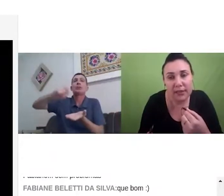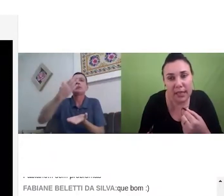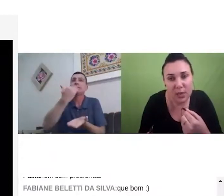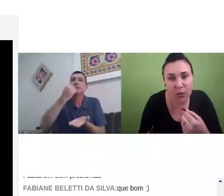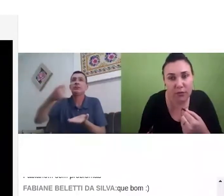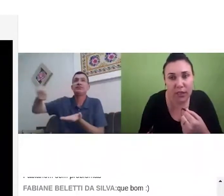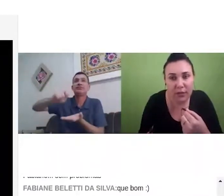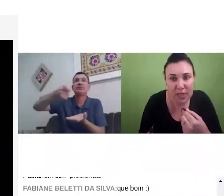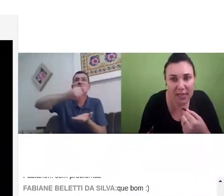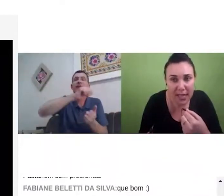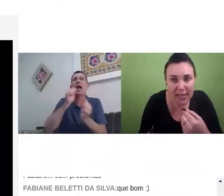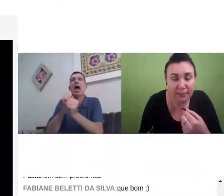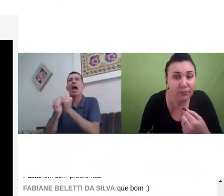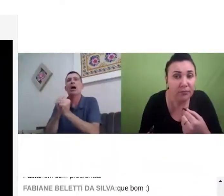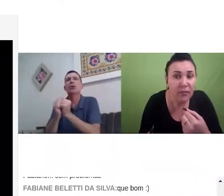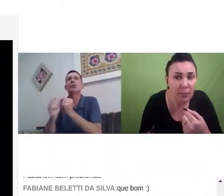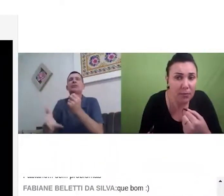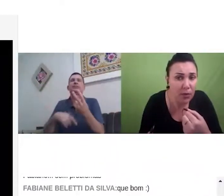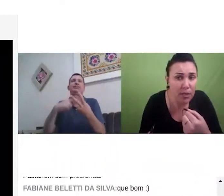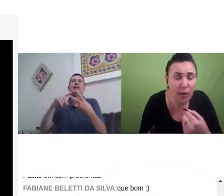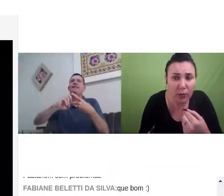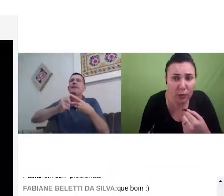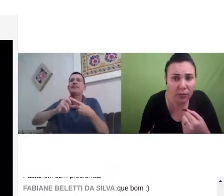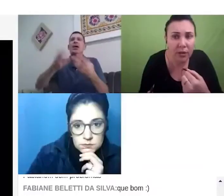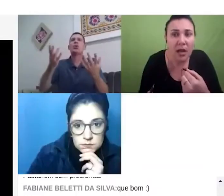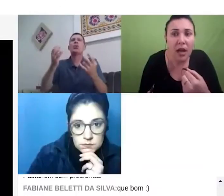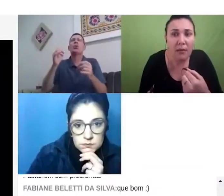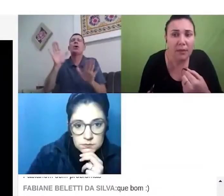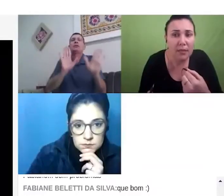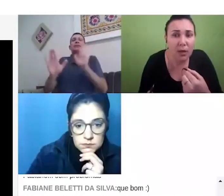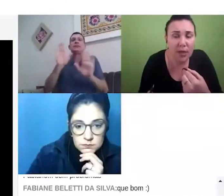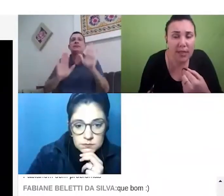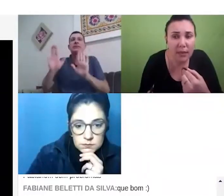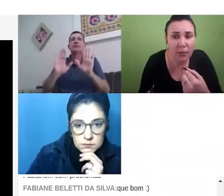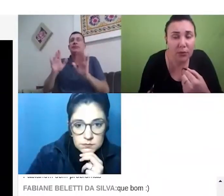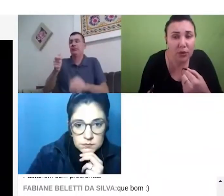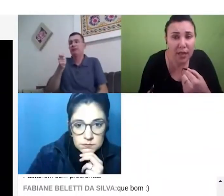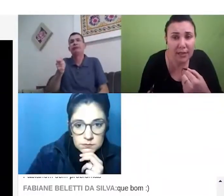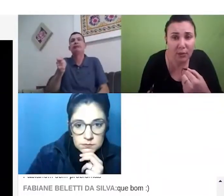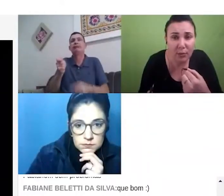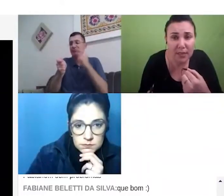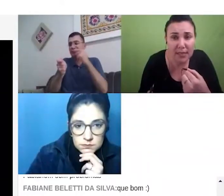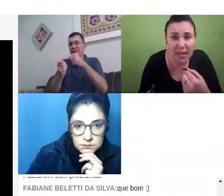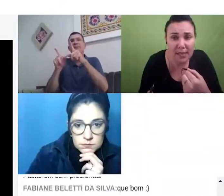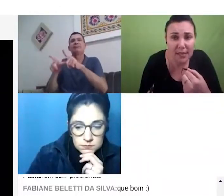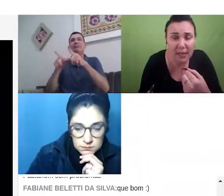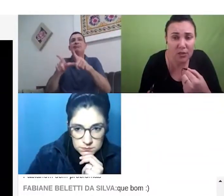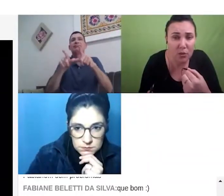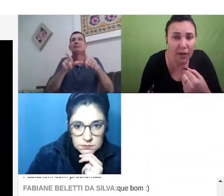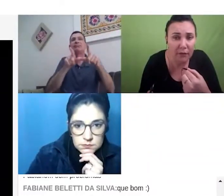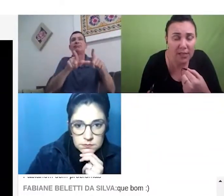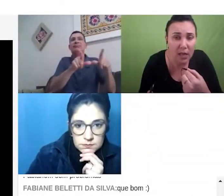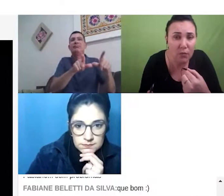e aí estaria disponível em língua de sinais, a mesma coisa no RU, a mesma coisa quando precisasse